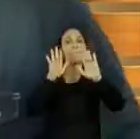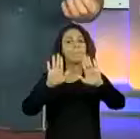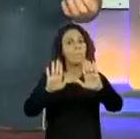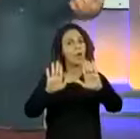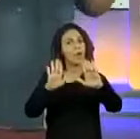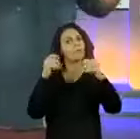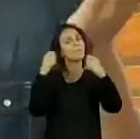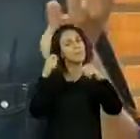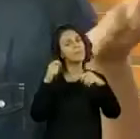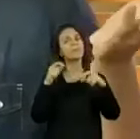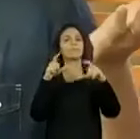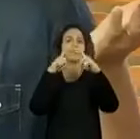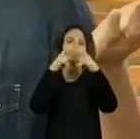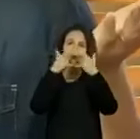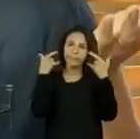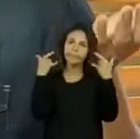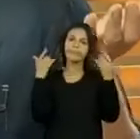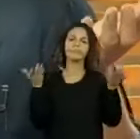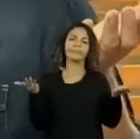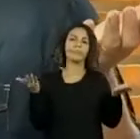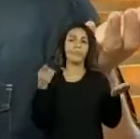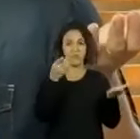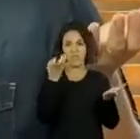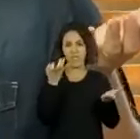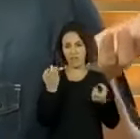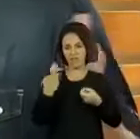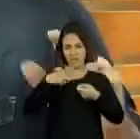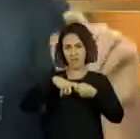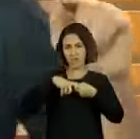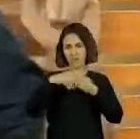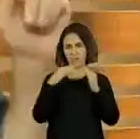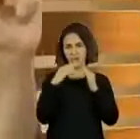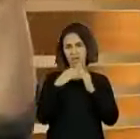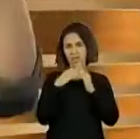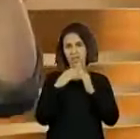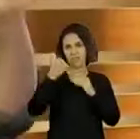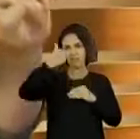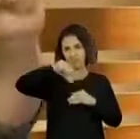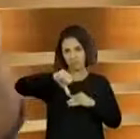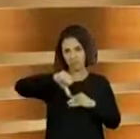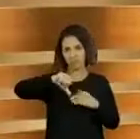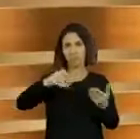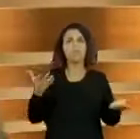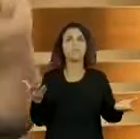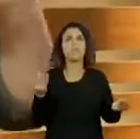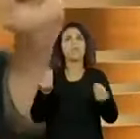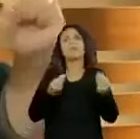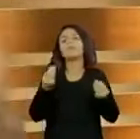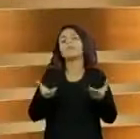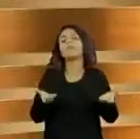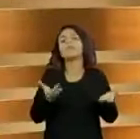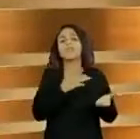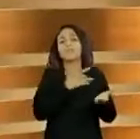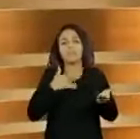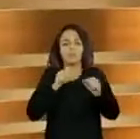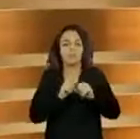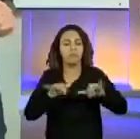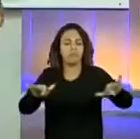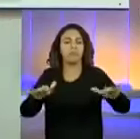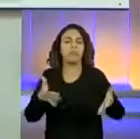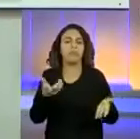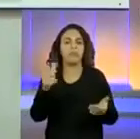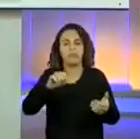você tem que colocar o que você quer. Voltar bem ou voltar mal pra dentro de casa, junto com as crianças.